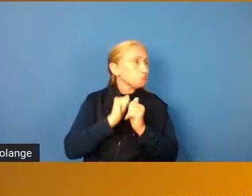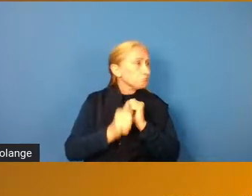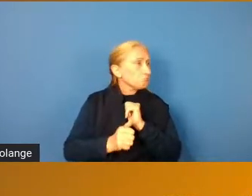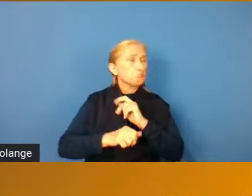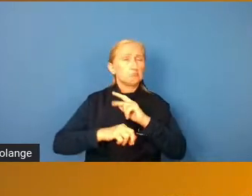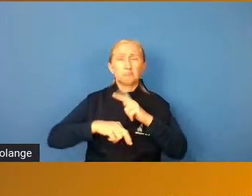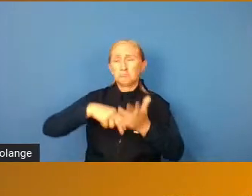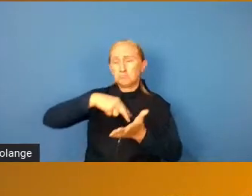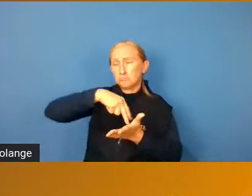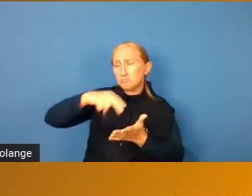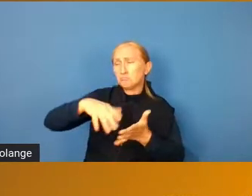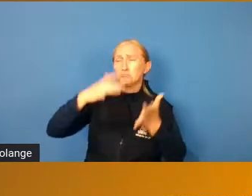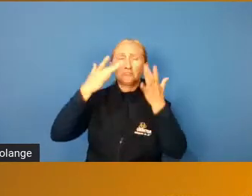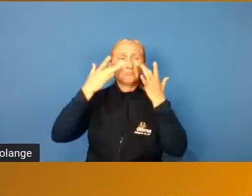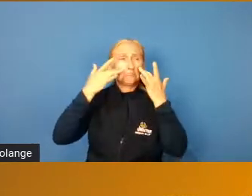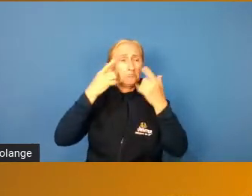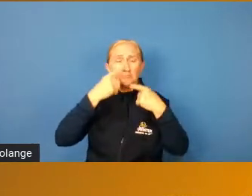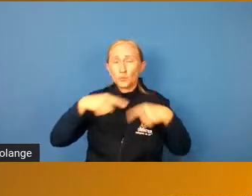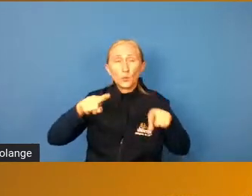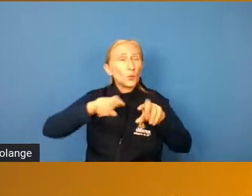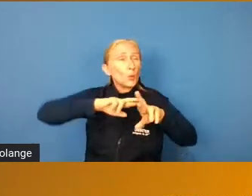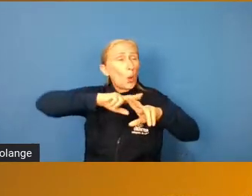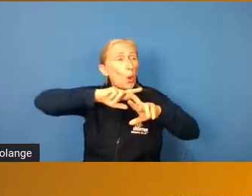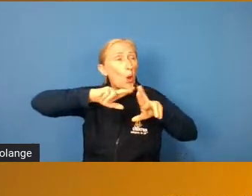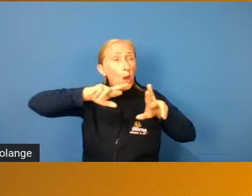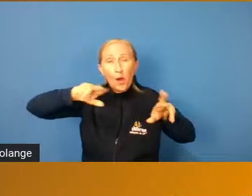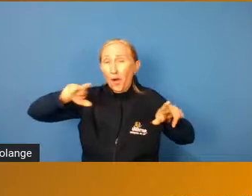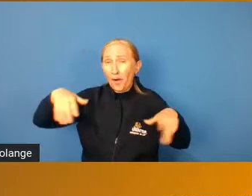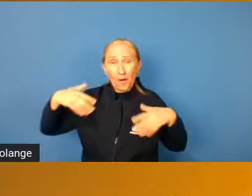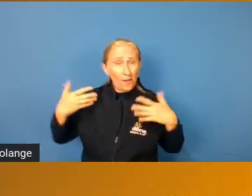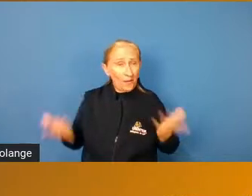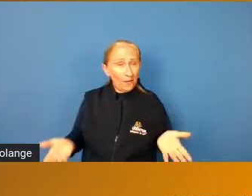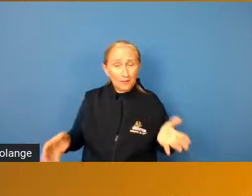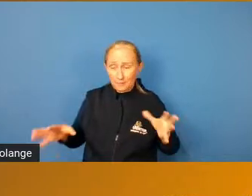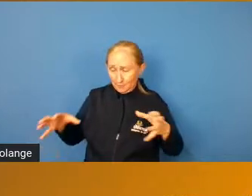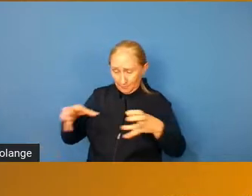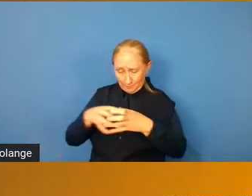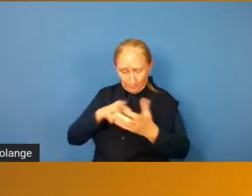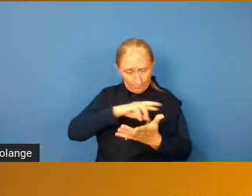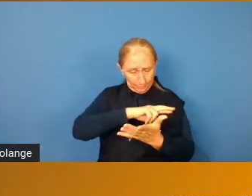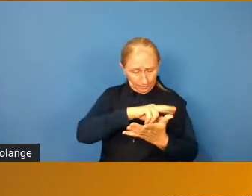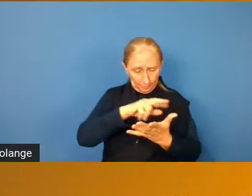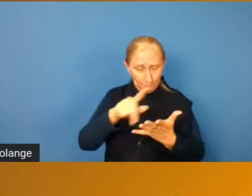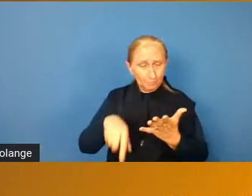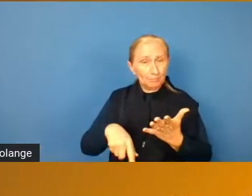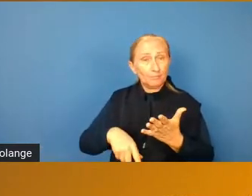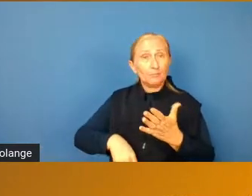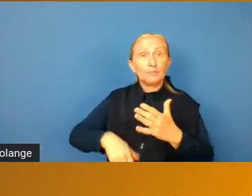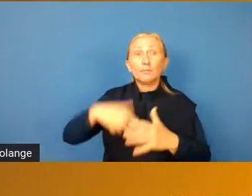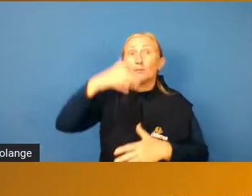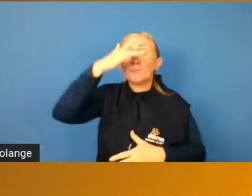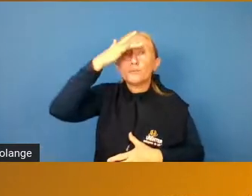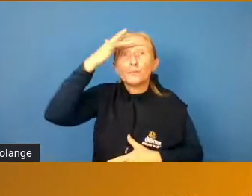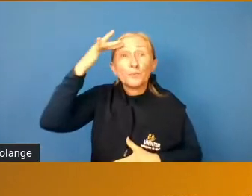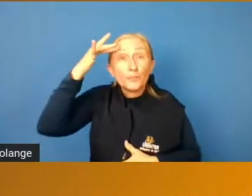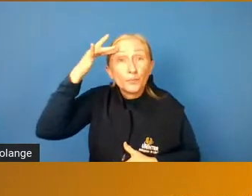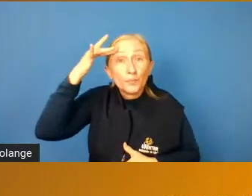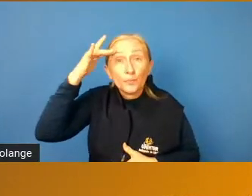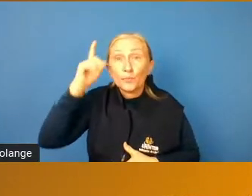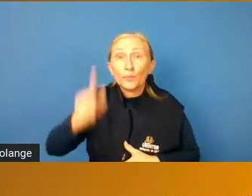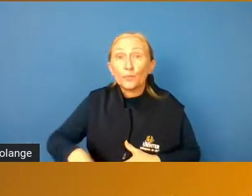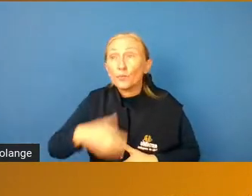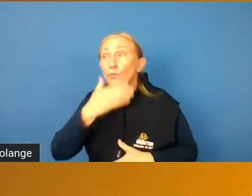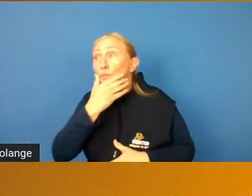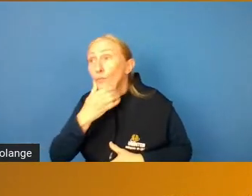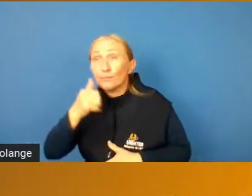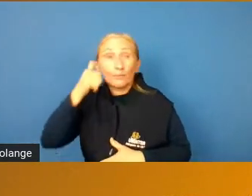a dança, o teatro, a música, enfim, nós somos de uma área que compõe diversos, são para pessoas, para seres humanos, não são